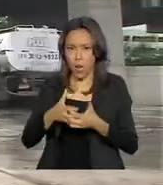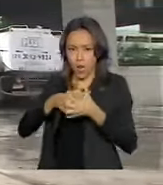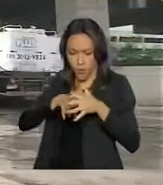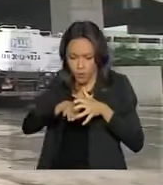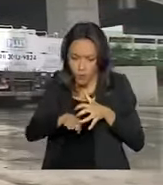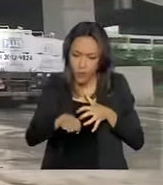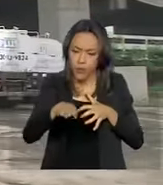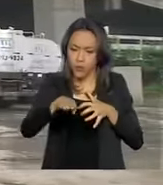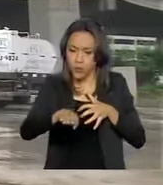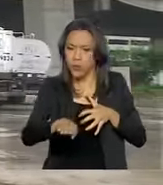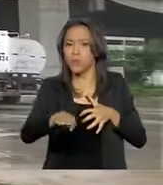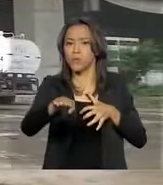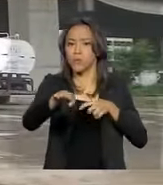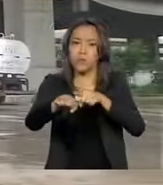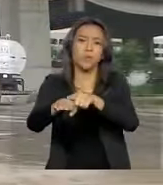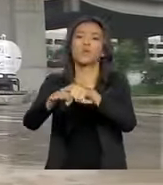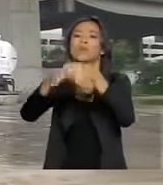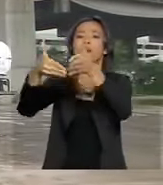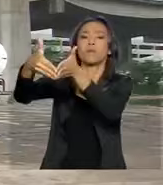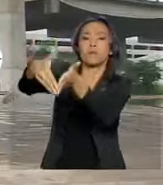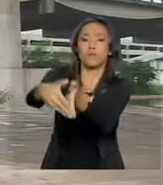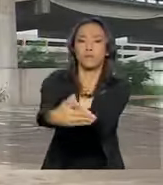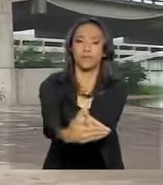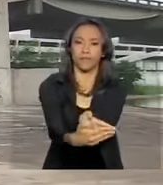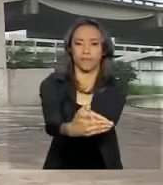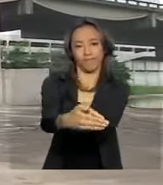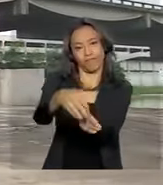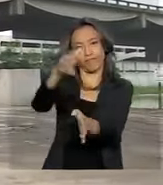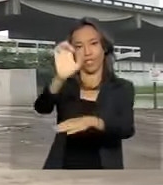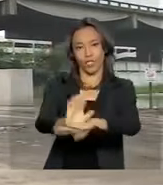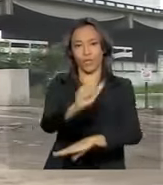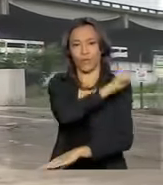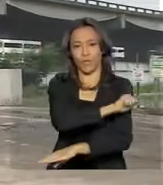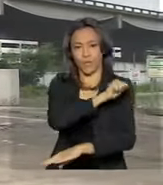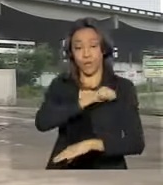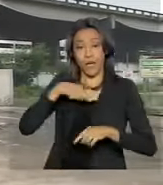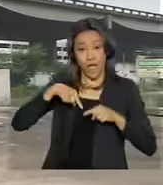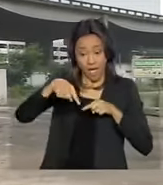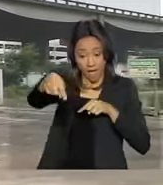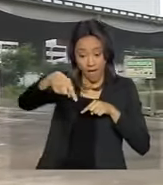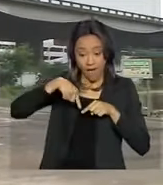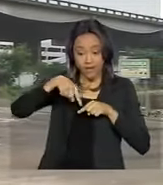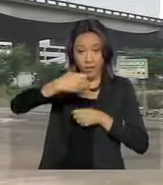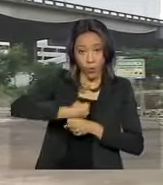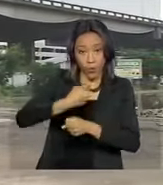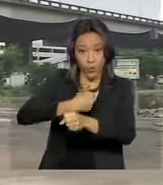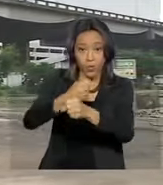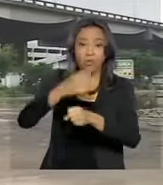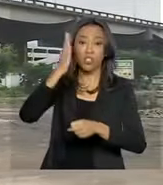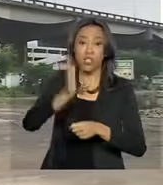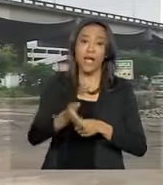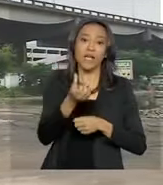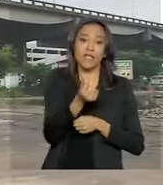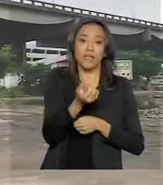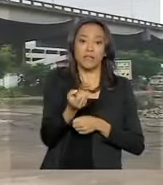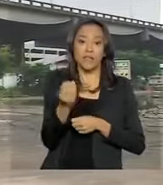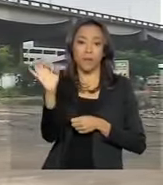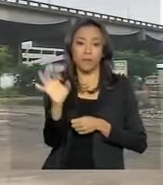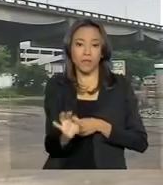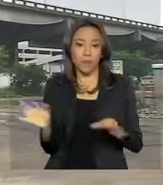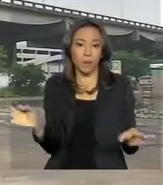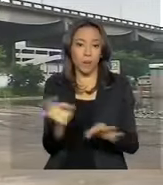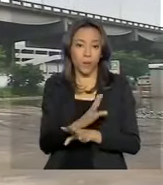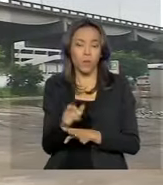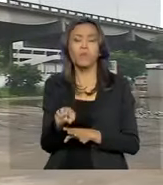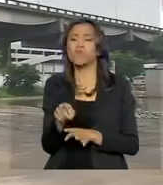em direção ao cais do Porto do Rio de Janeiro. Essa obra está com 60% da obra concluída. A